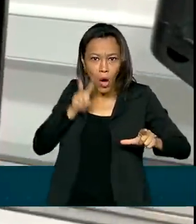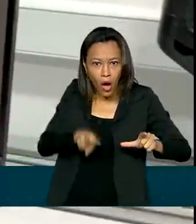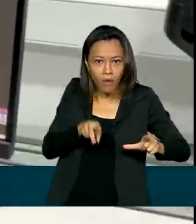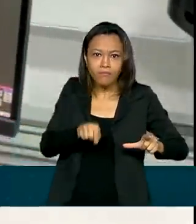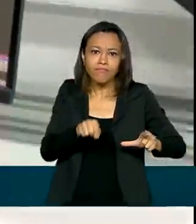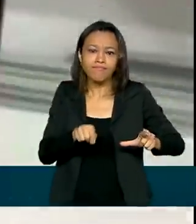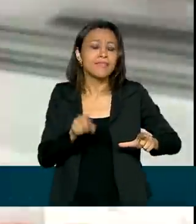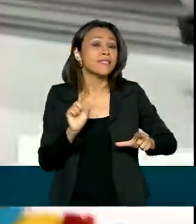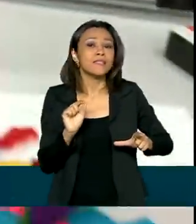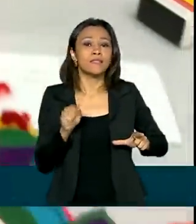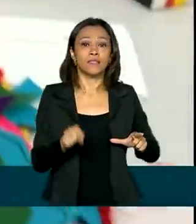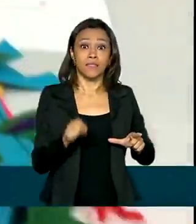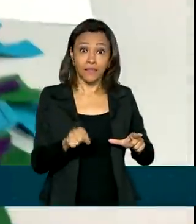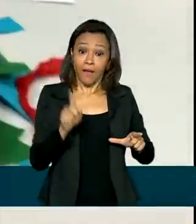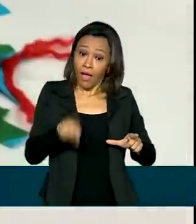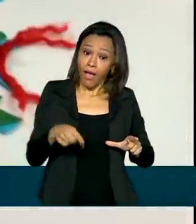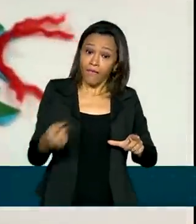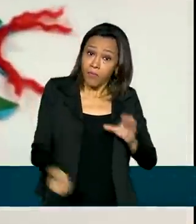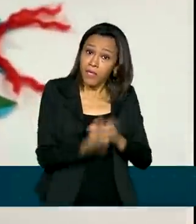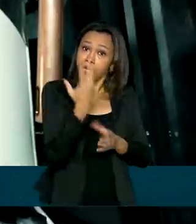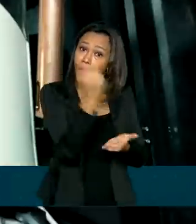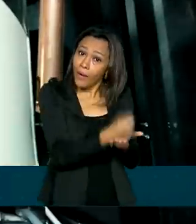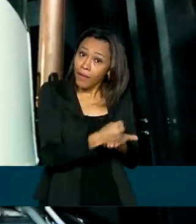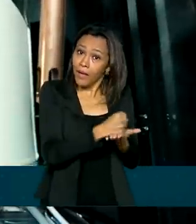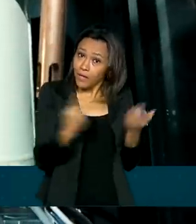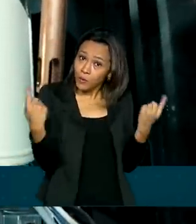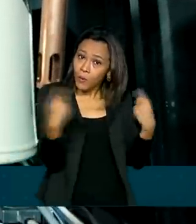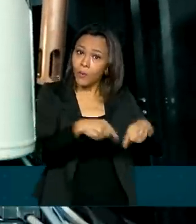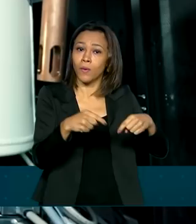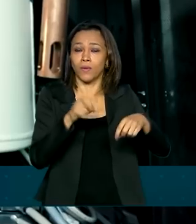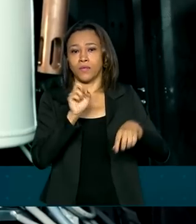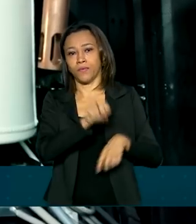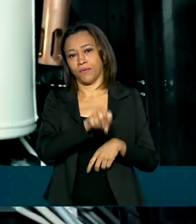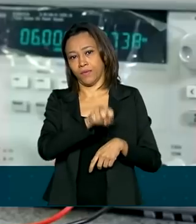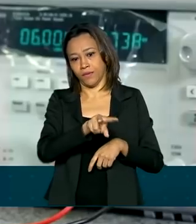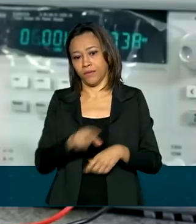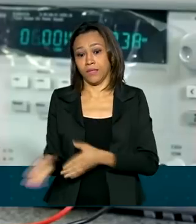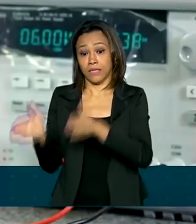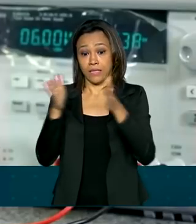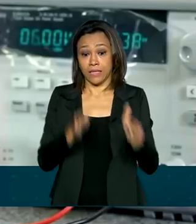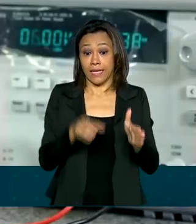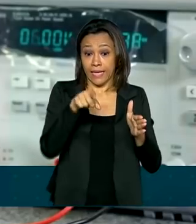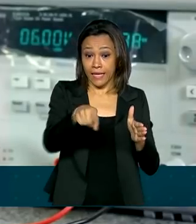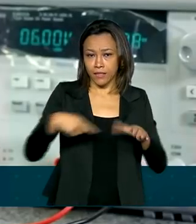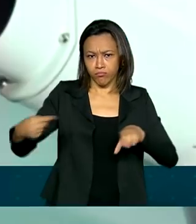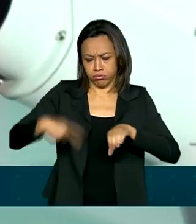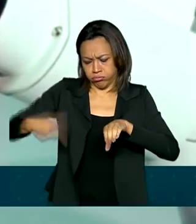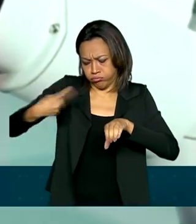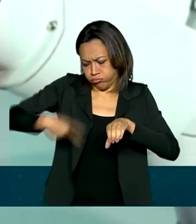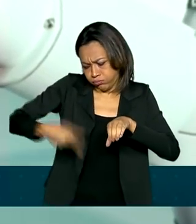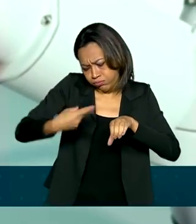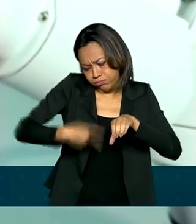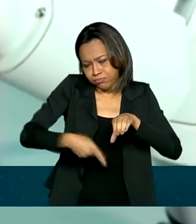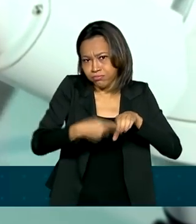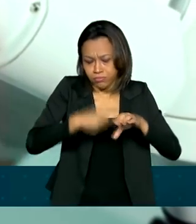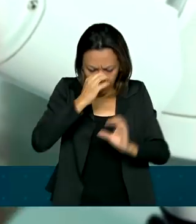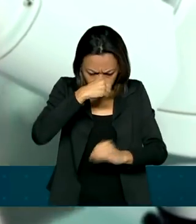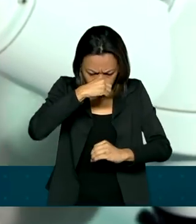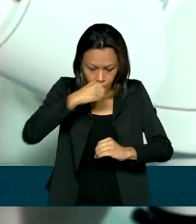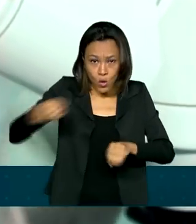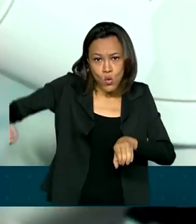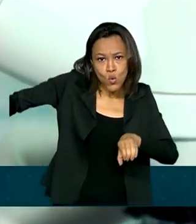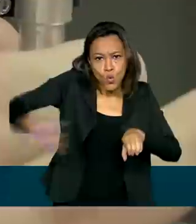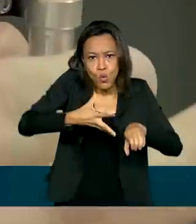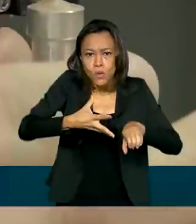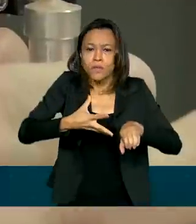funcionar como um remédio contra o vírus. O acelerador de elétrons Sirius produz um tipo específico de luz,